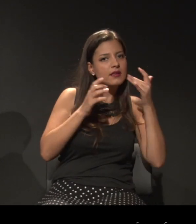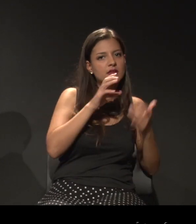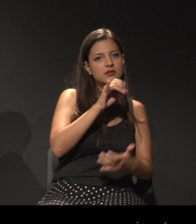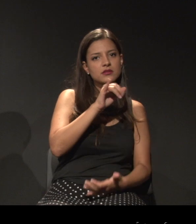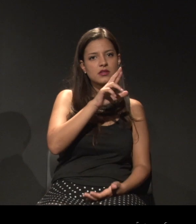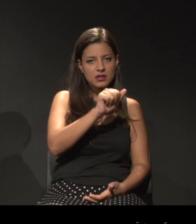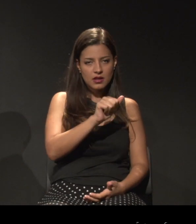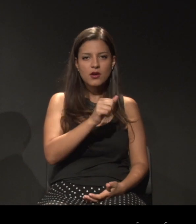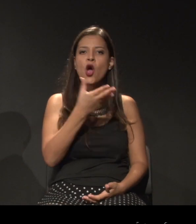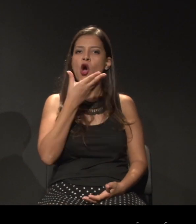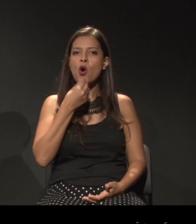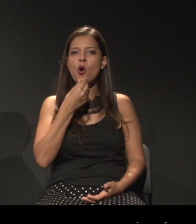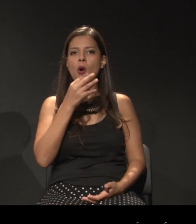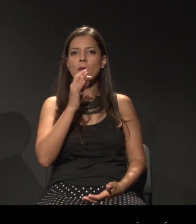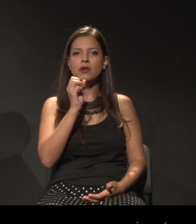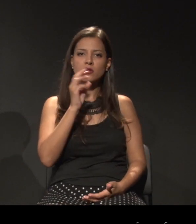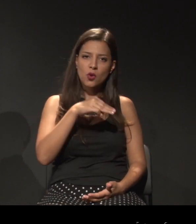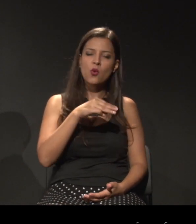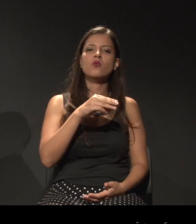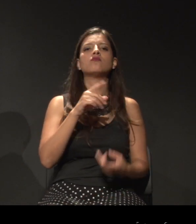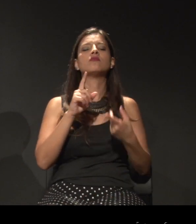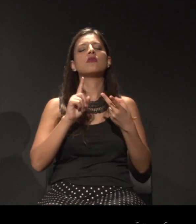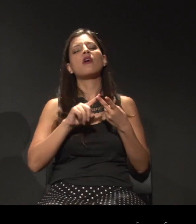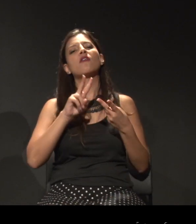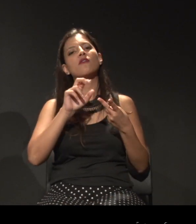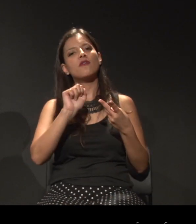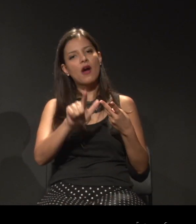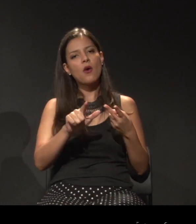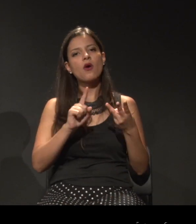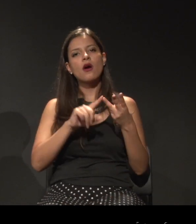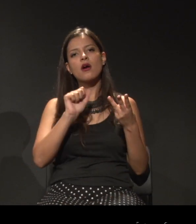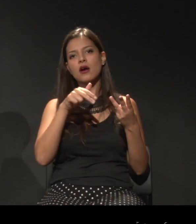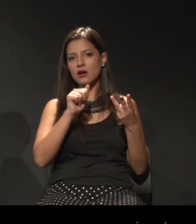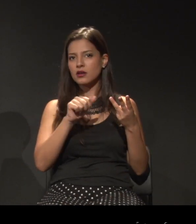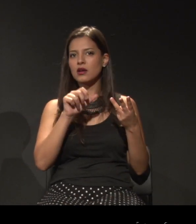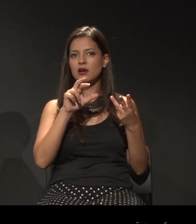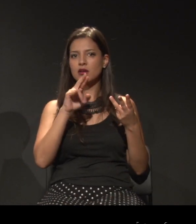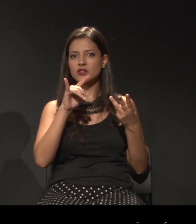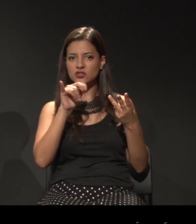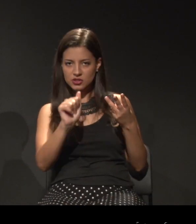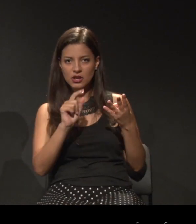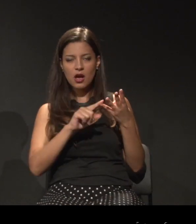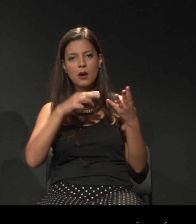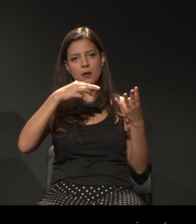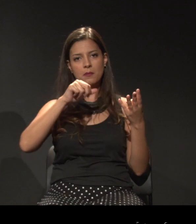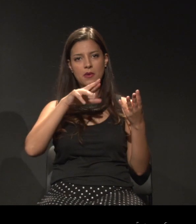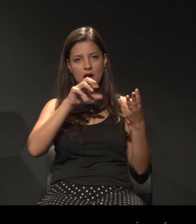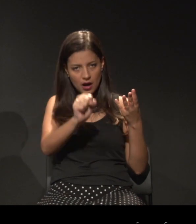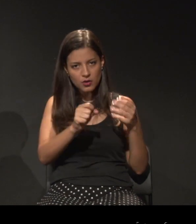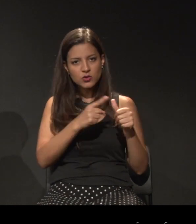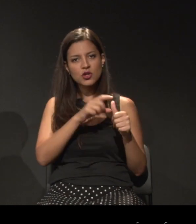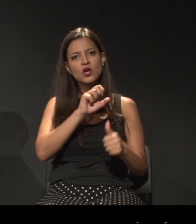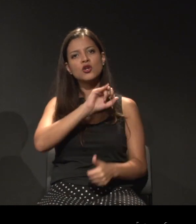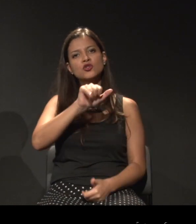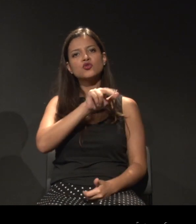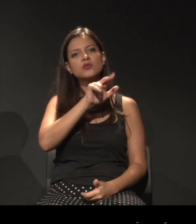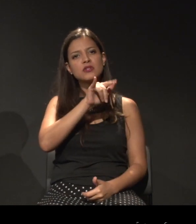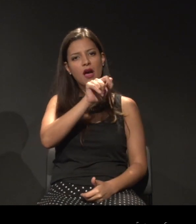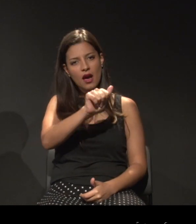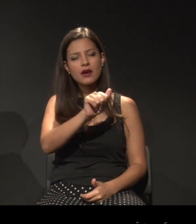Conceição, Val Conceição, Ana Cristina Santa Rosa, Angela Guimarães, Marcos Oliveira, Jussara Bacelá,